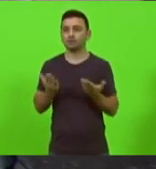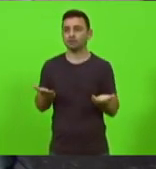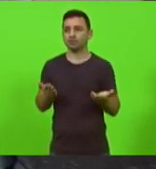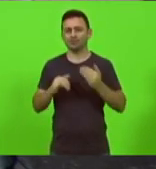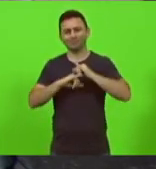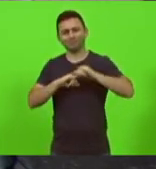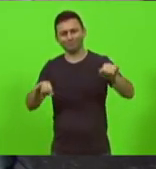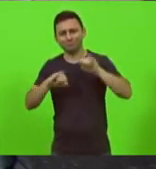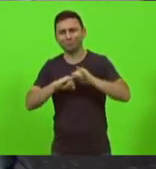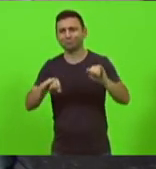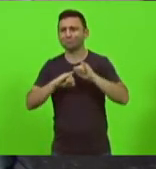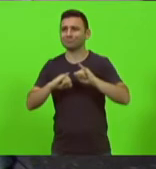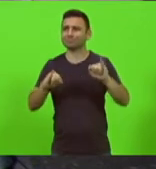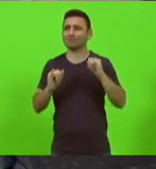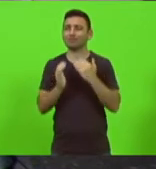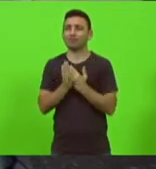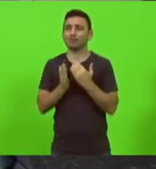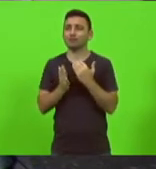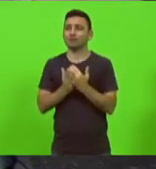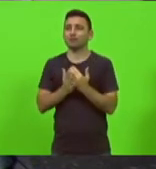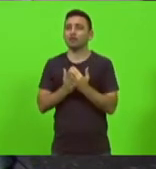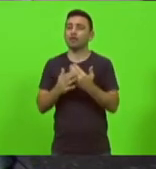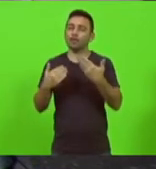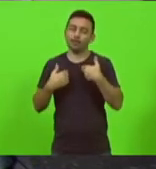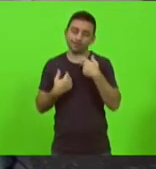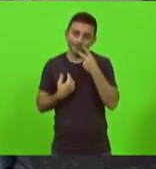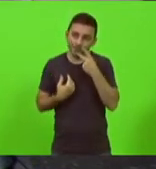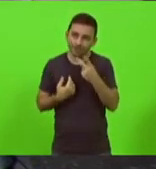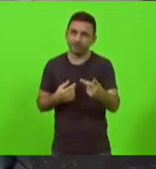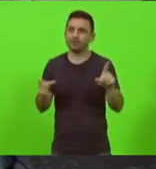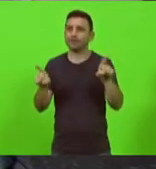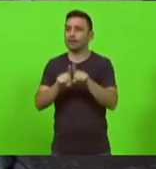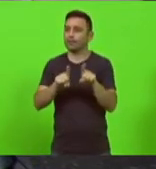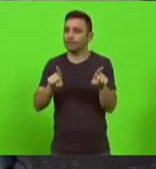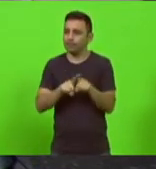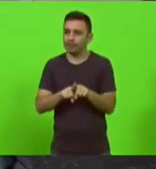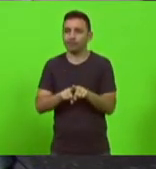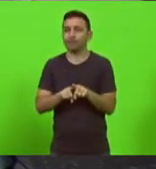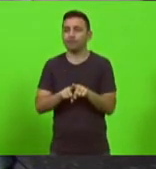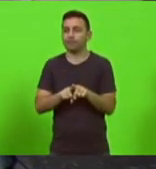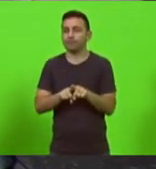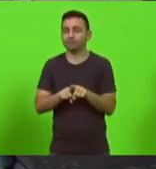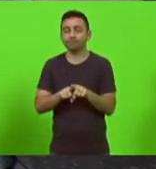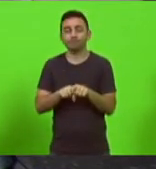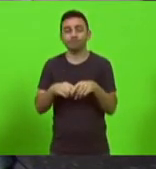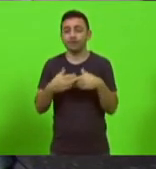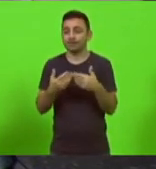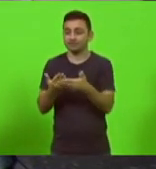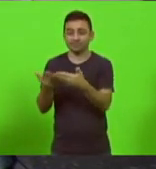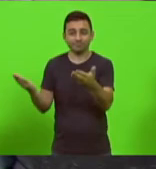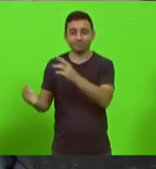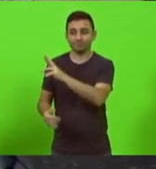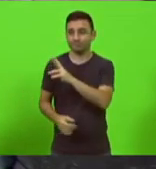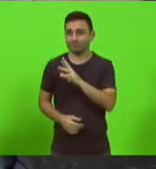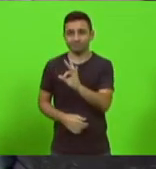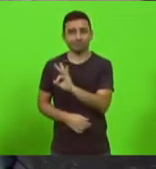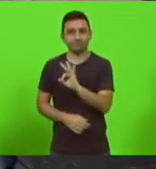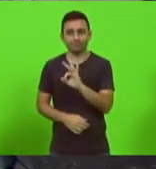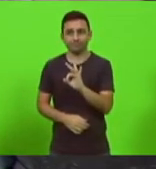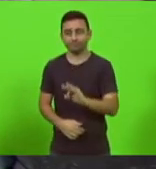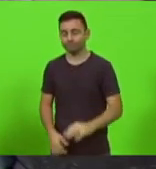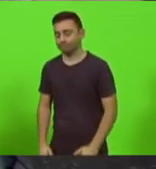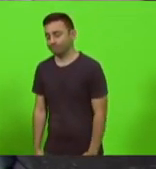essa situação e eu falava com as palavras com as paredes o que eu fiz e o que eu propus